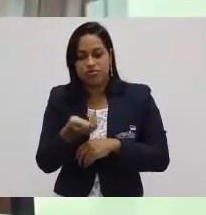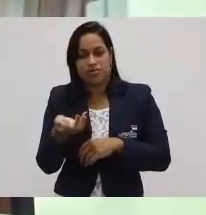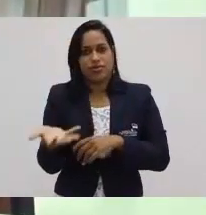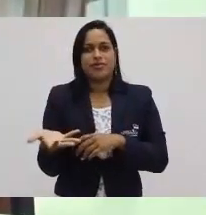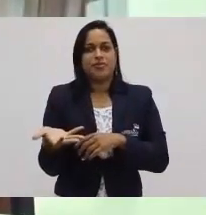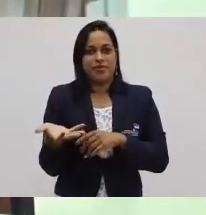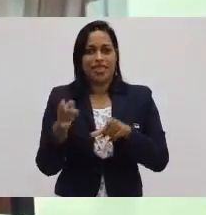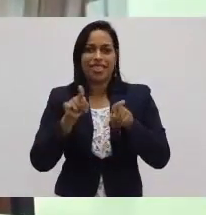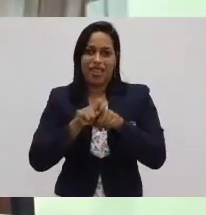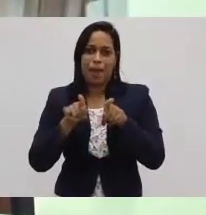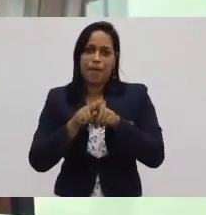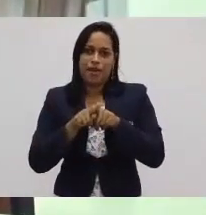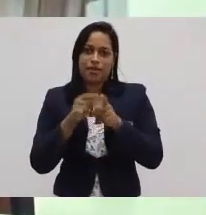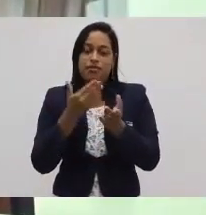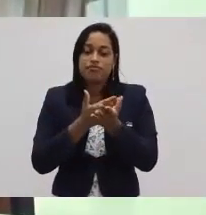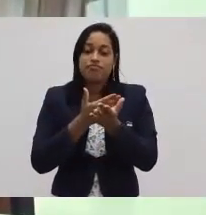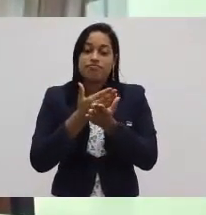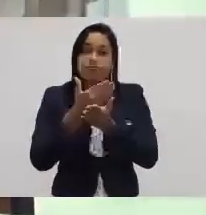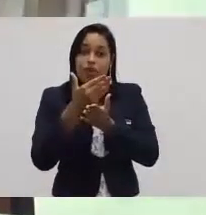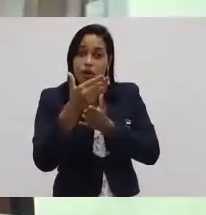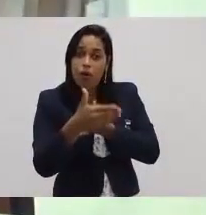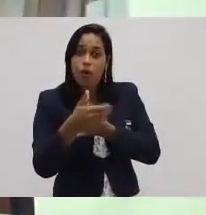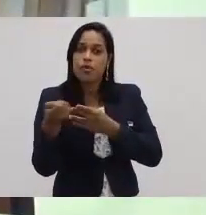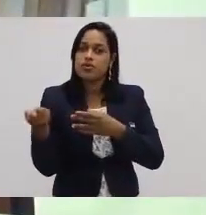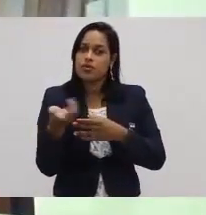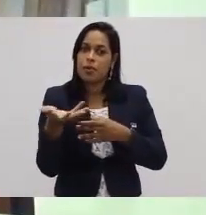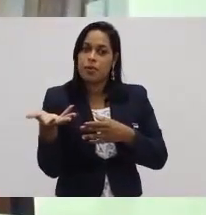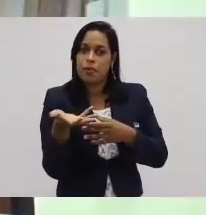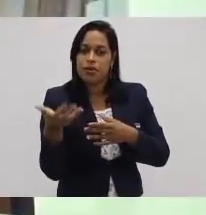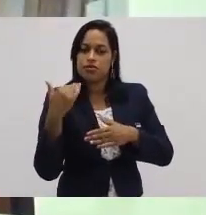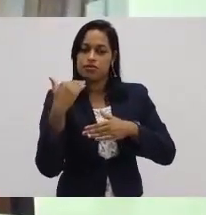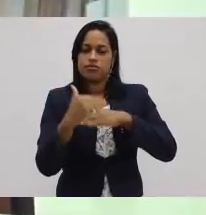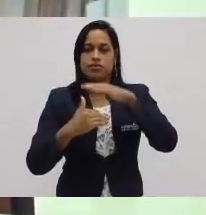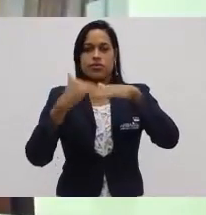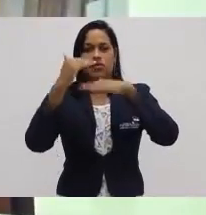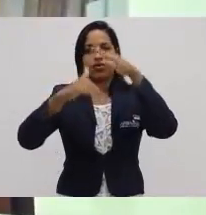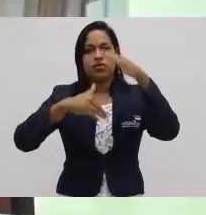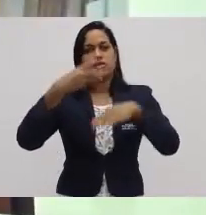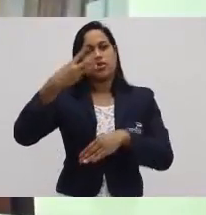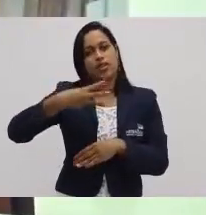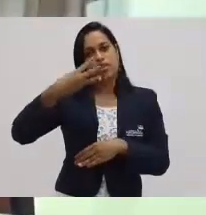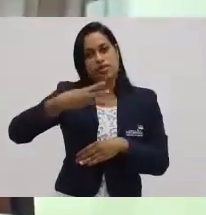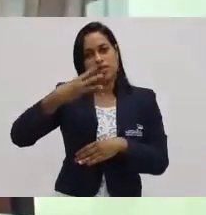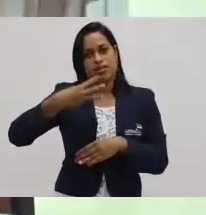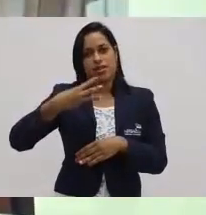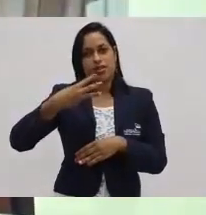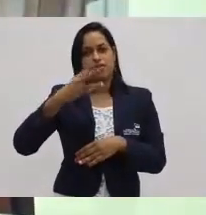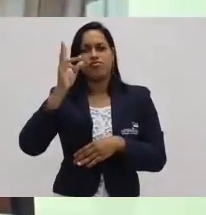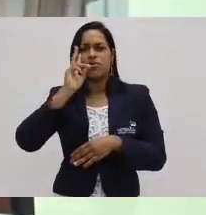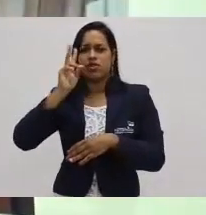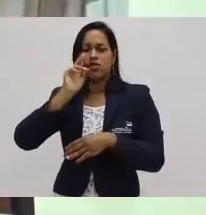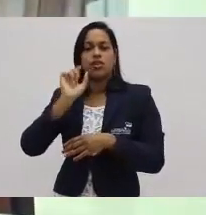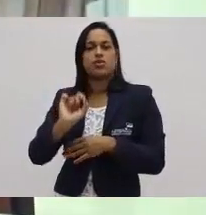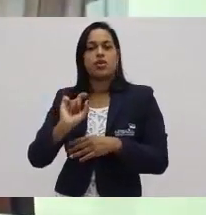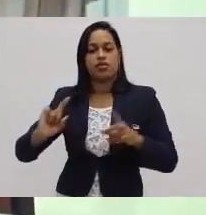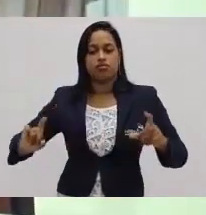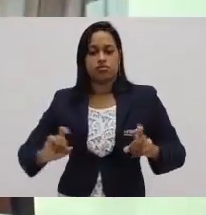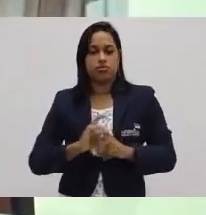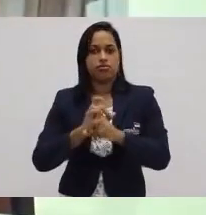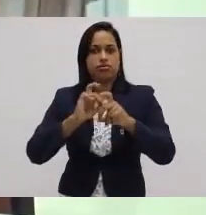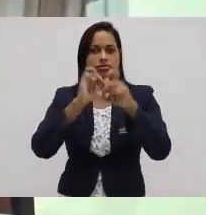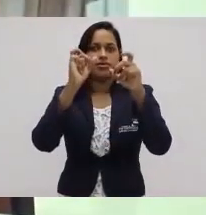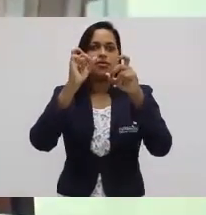E foi aí que a produção começou a evoluir para a sua terceira fase histórica. Que é a Revolução